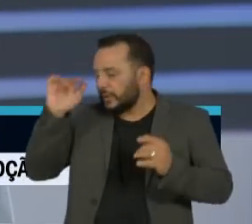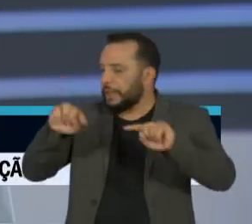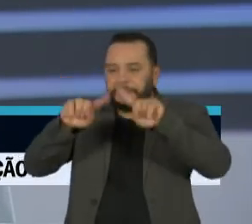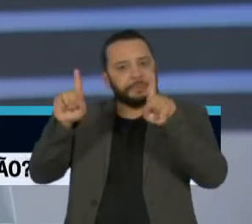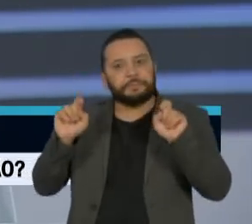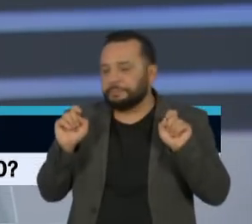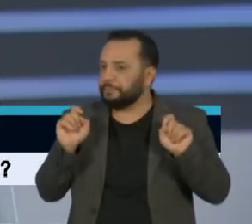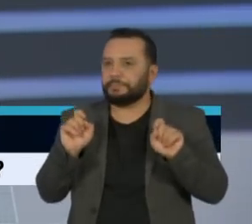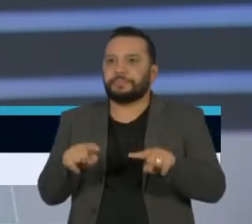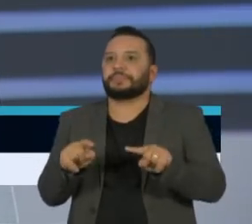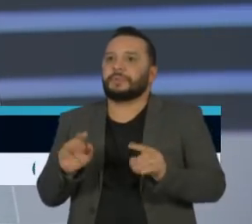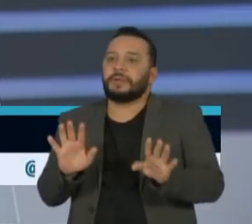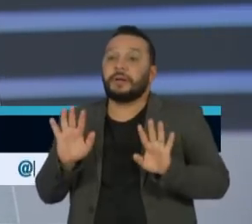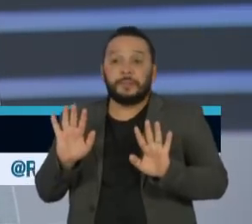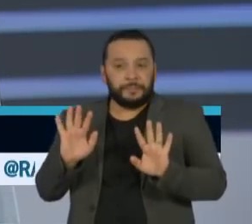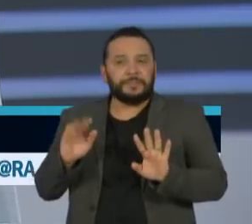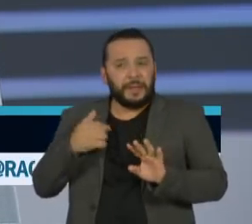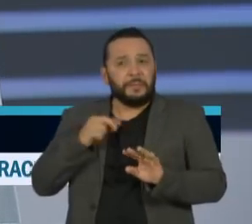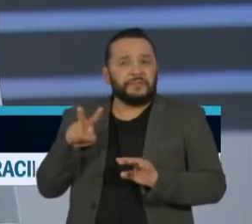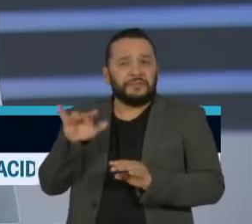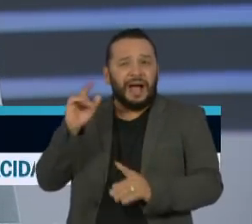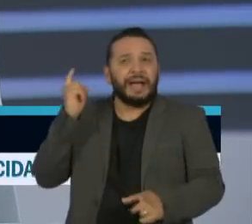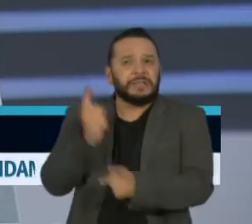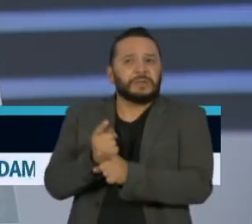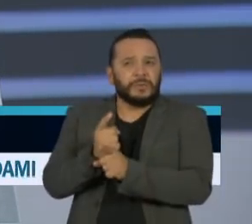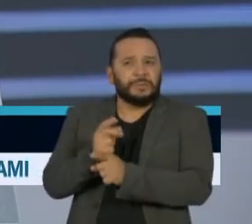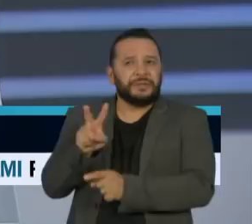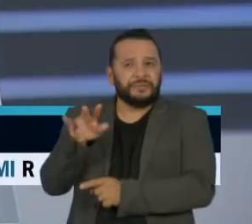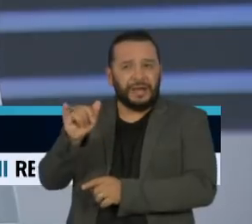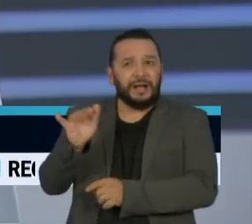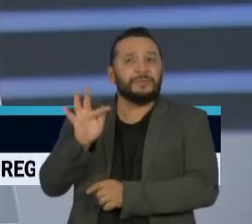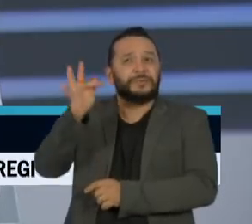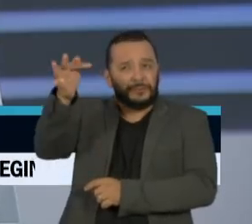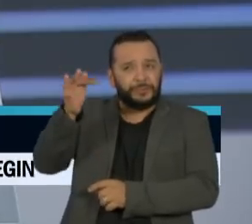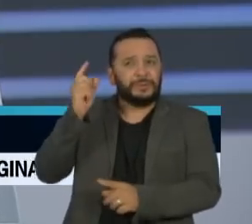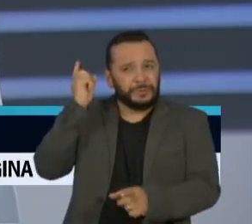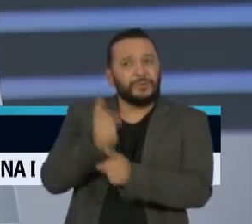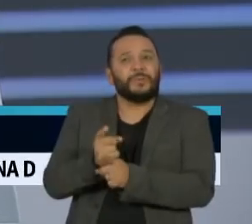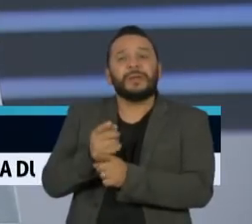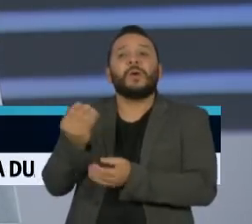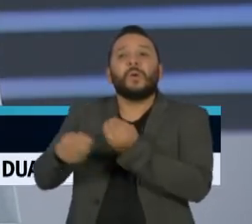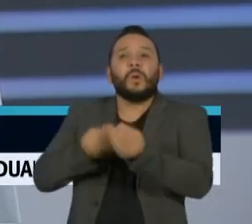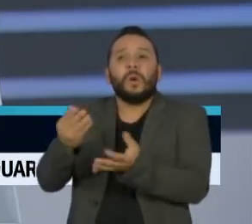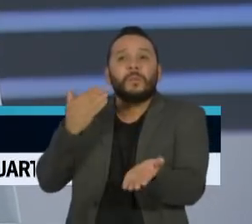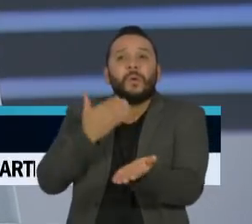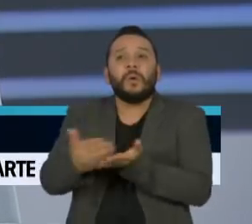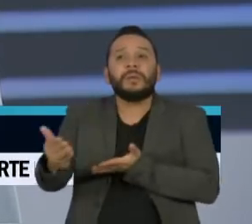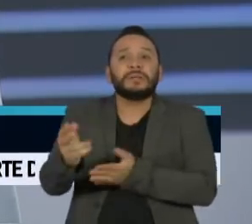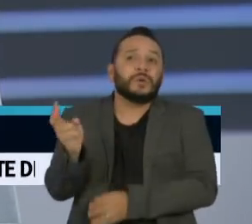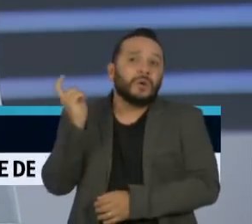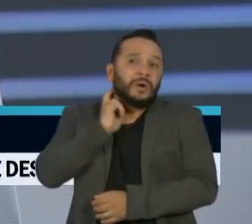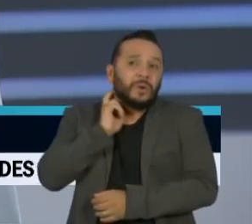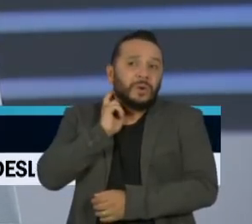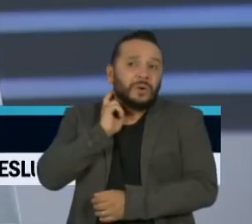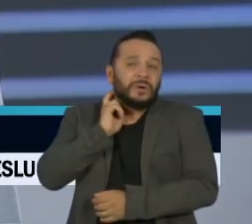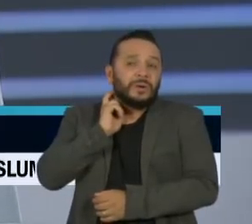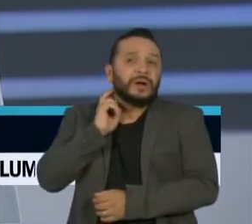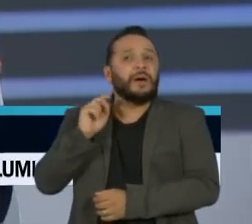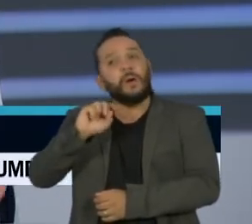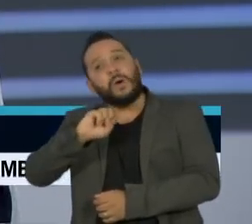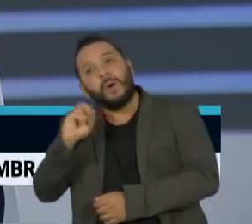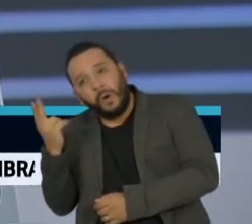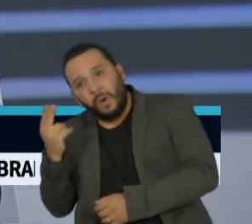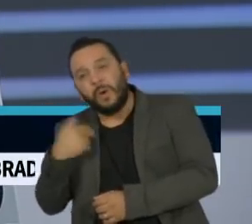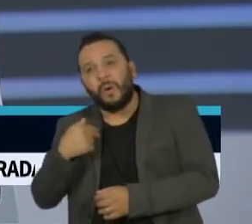o vírus tem uma assinatura. E você, então, poderá saber, a partir desse banco que é compartilhado, traçar a história